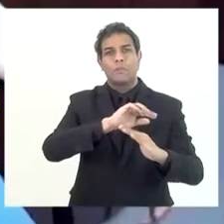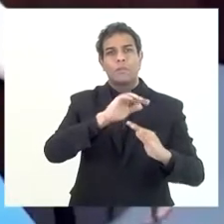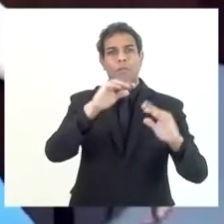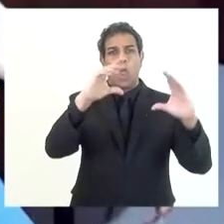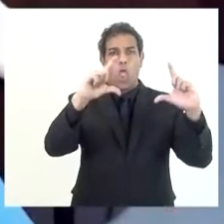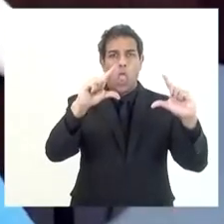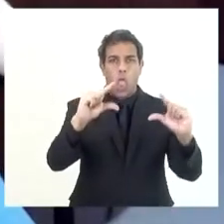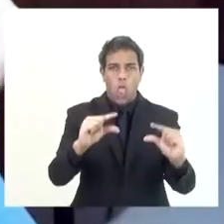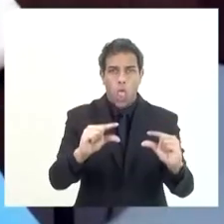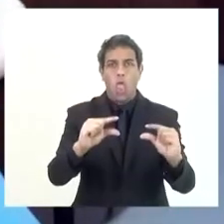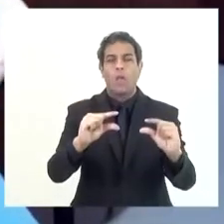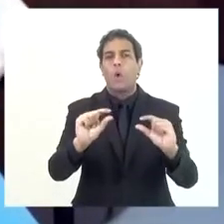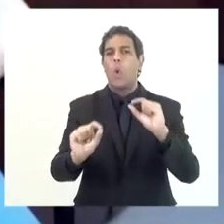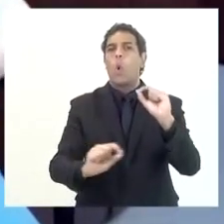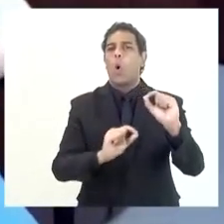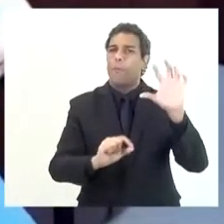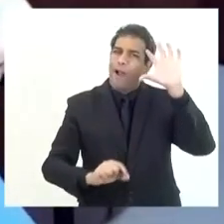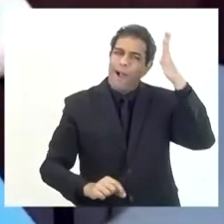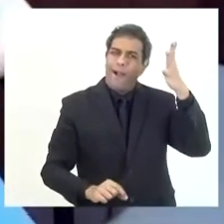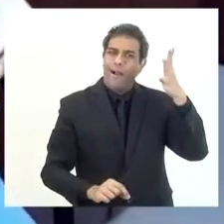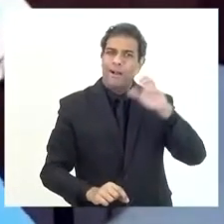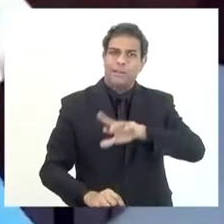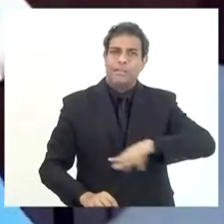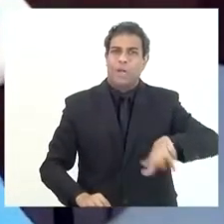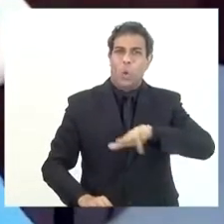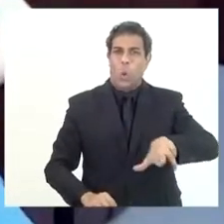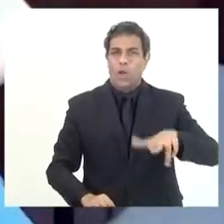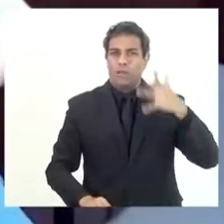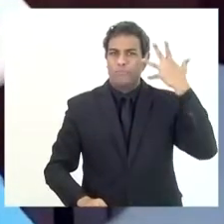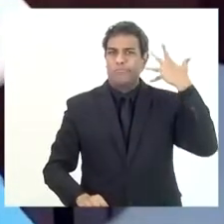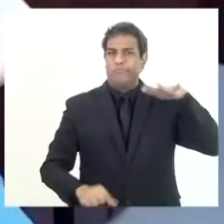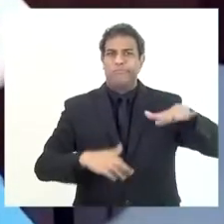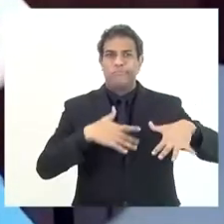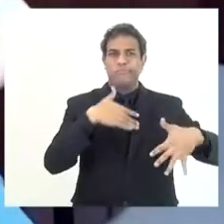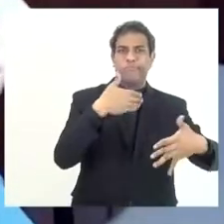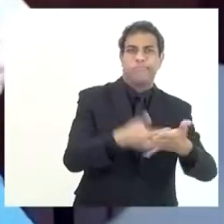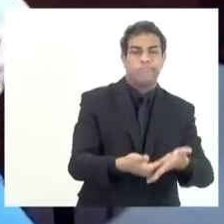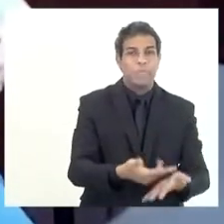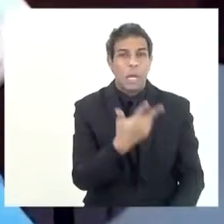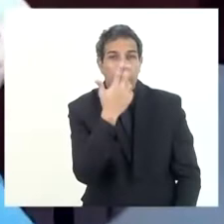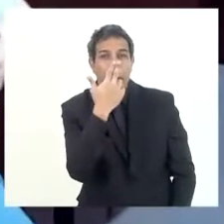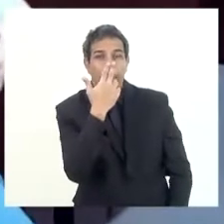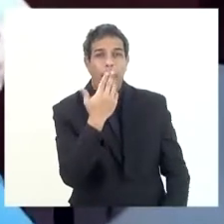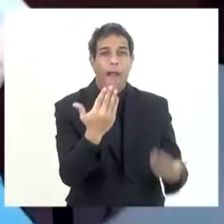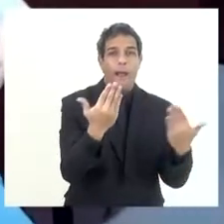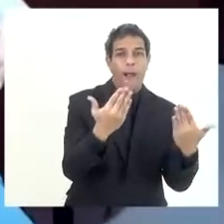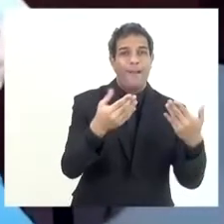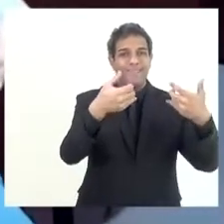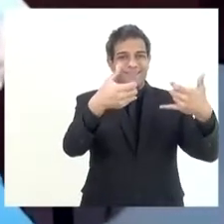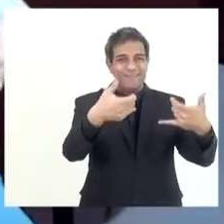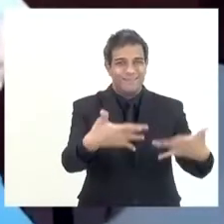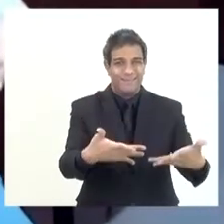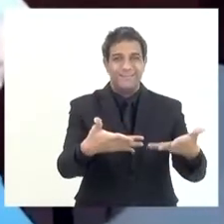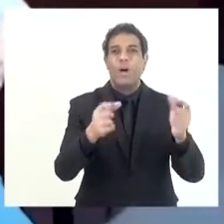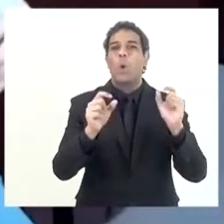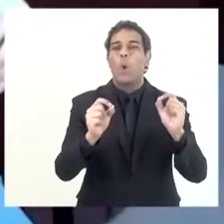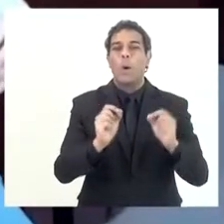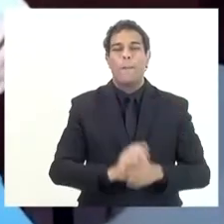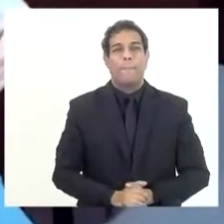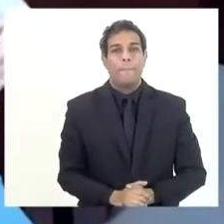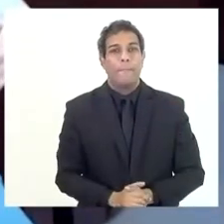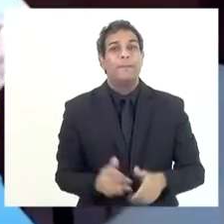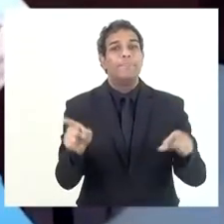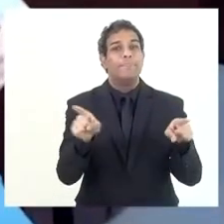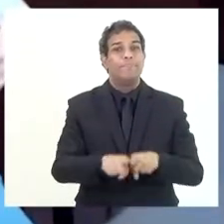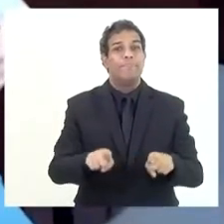depois vai lá em cima, o que não é o natural. Então, me parece que a explicação está tanto